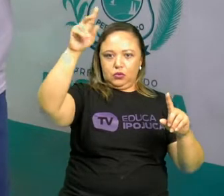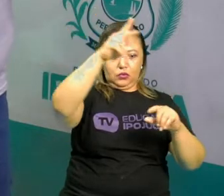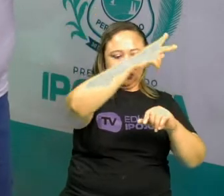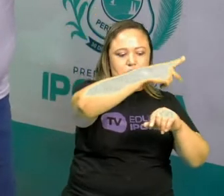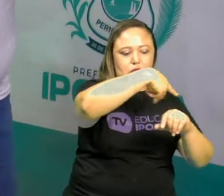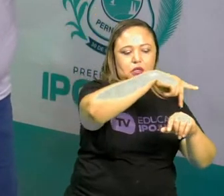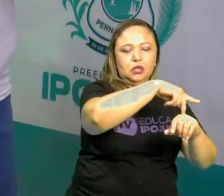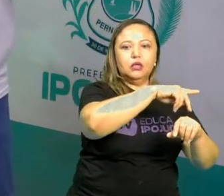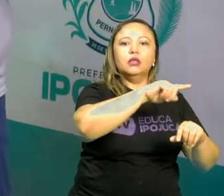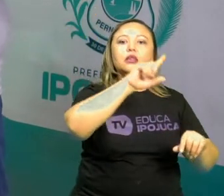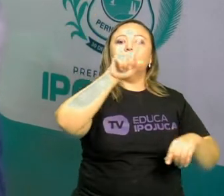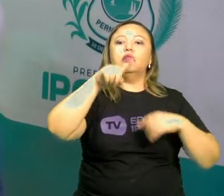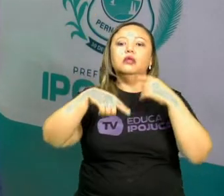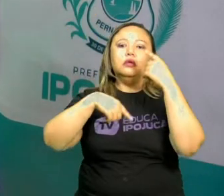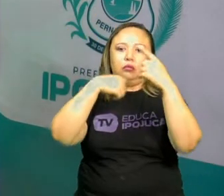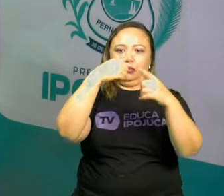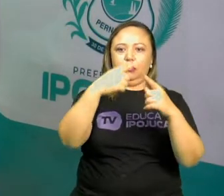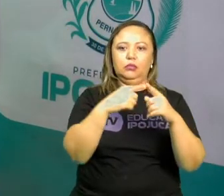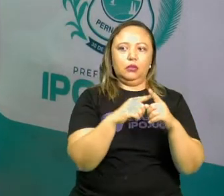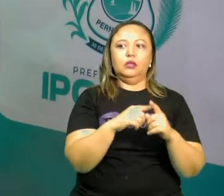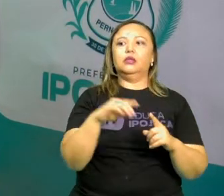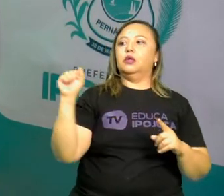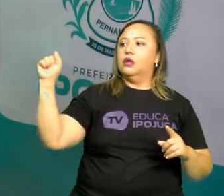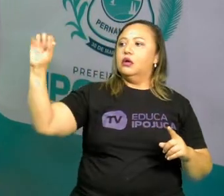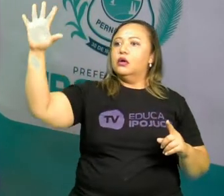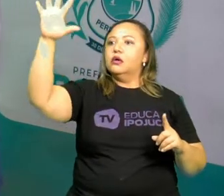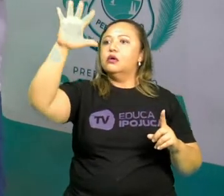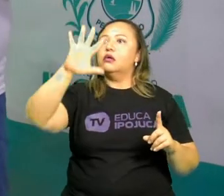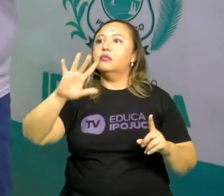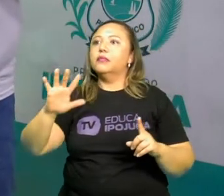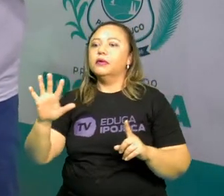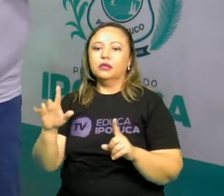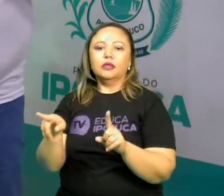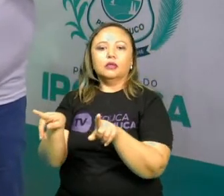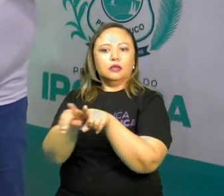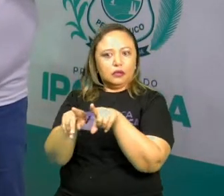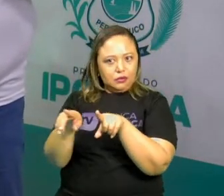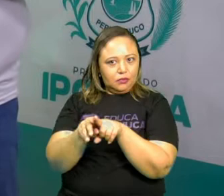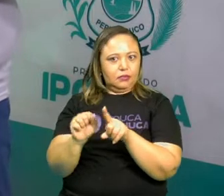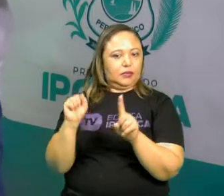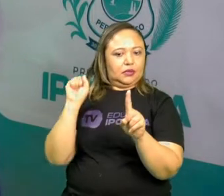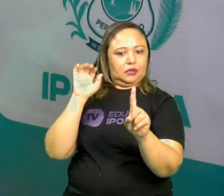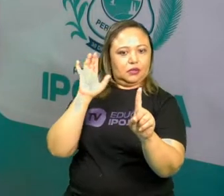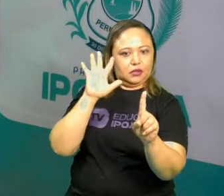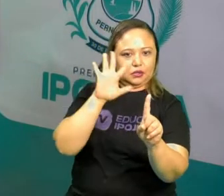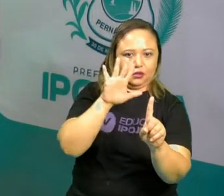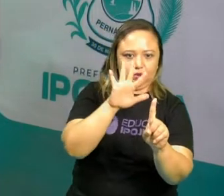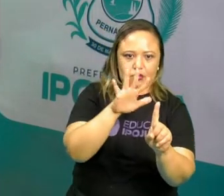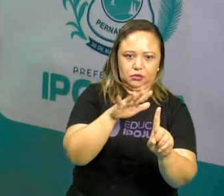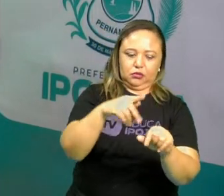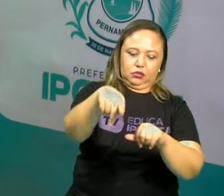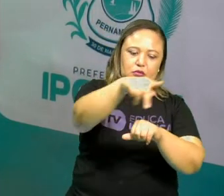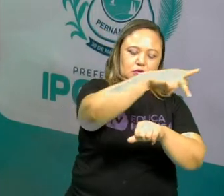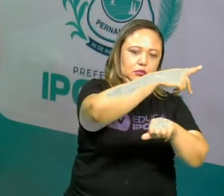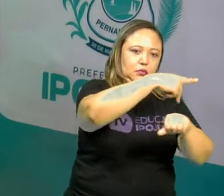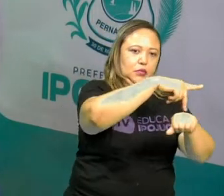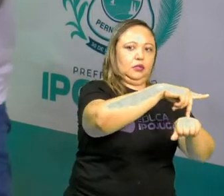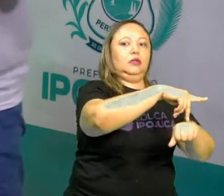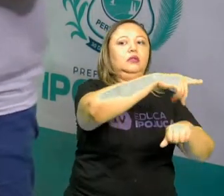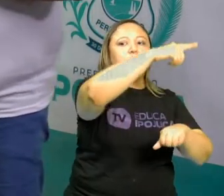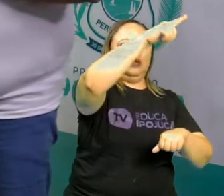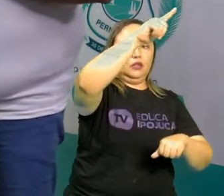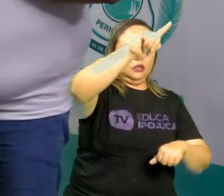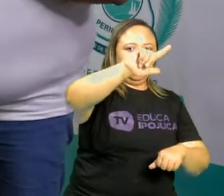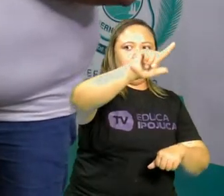ela passou a influenciar os países do Oriente. Certo? O domínio europeu